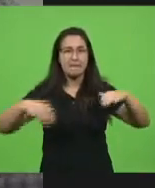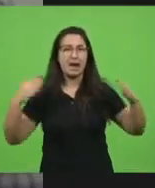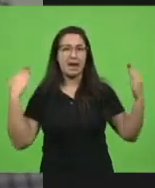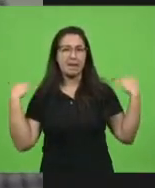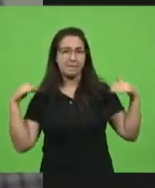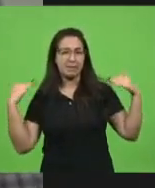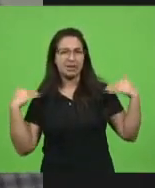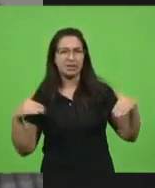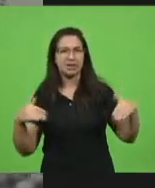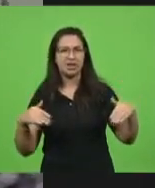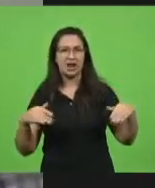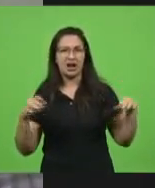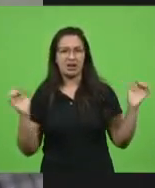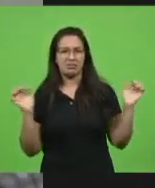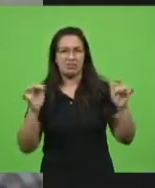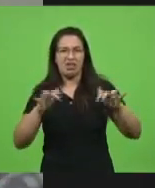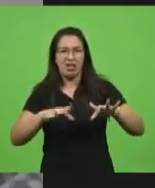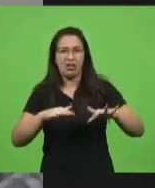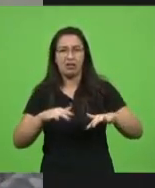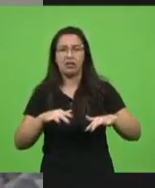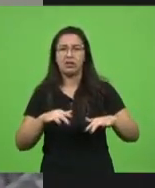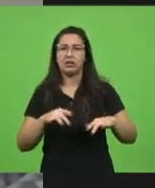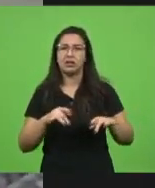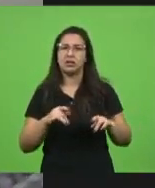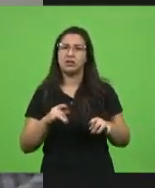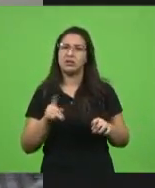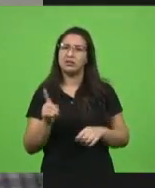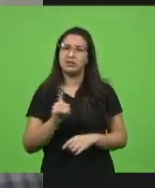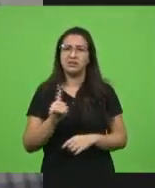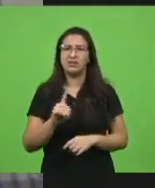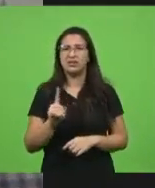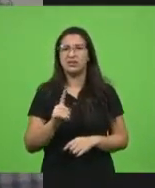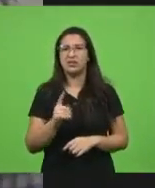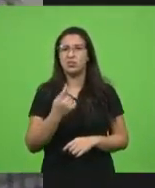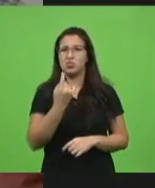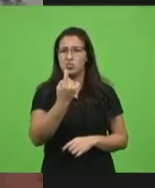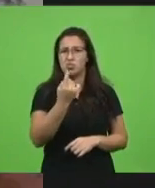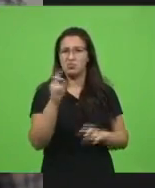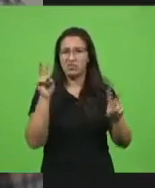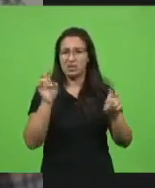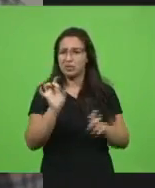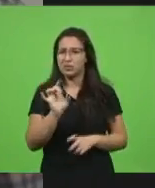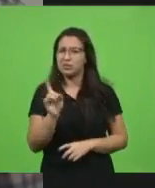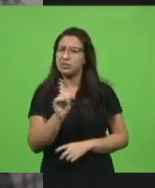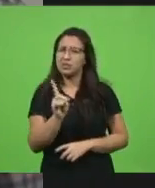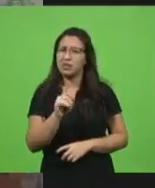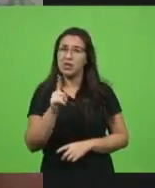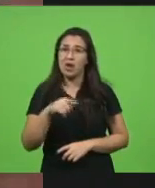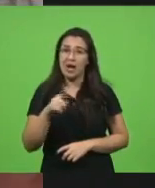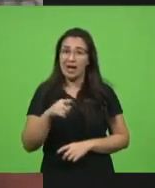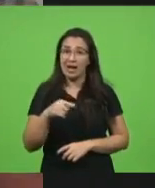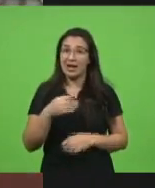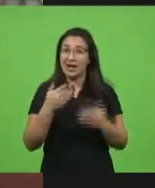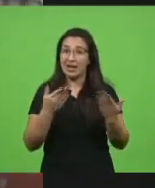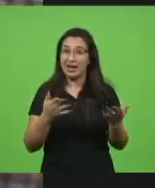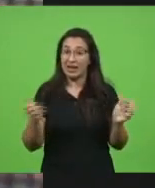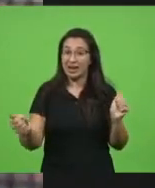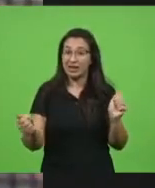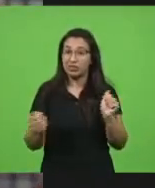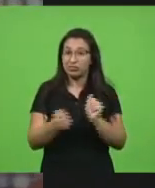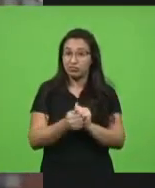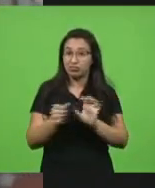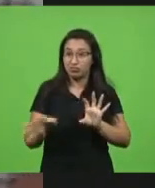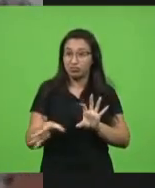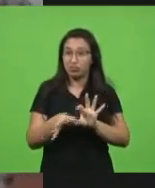Não é uma questão só. A questão ela é conjunta, ela é de